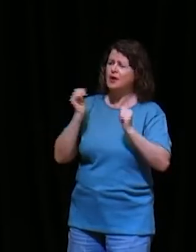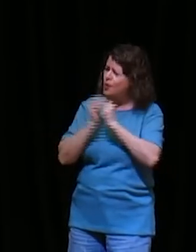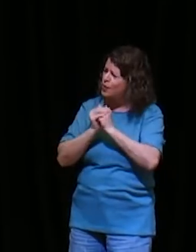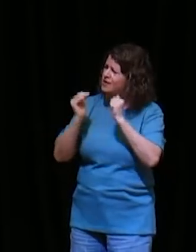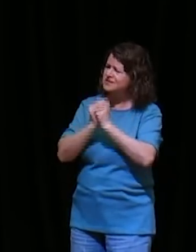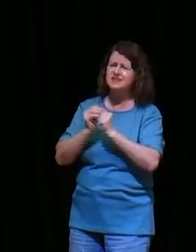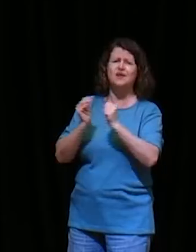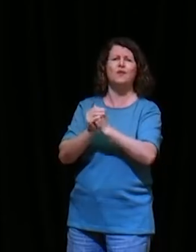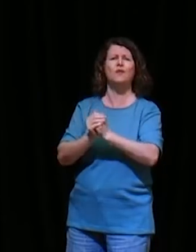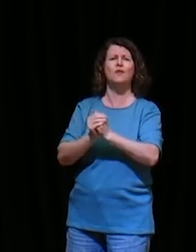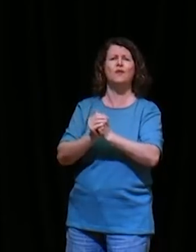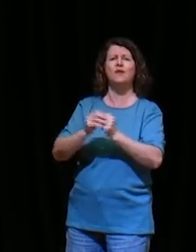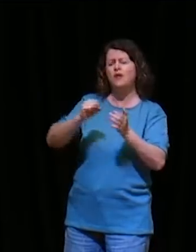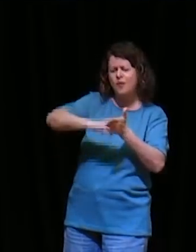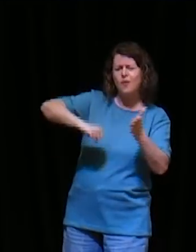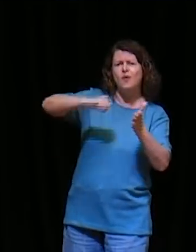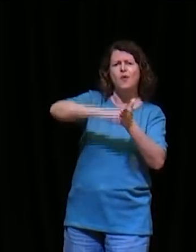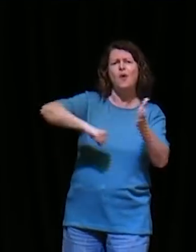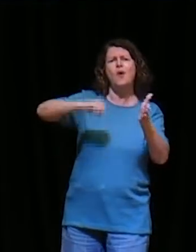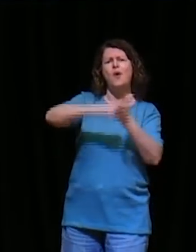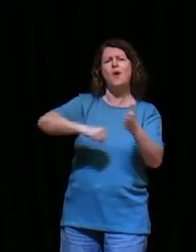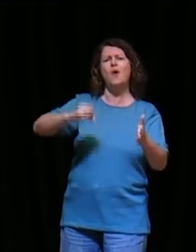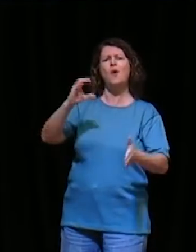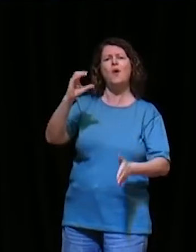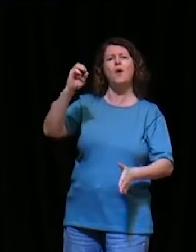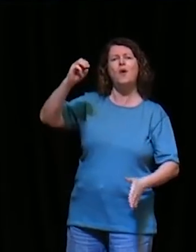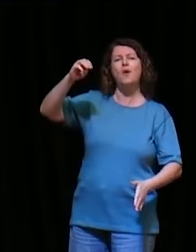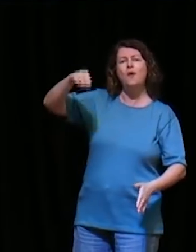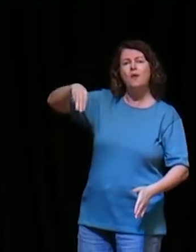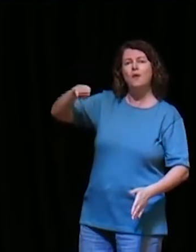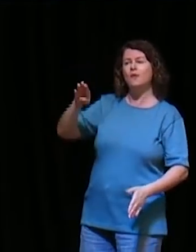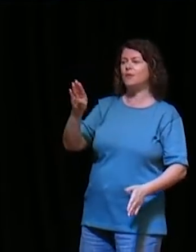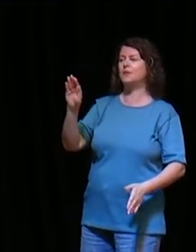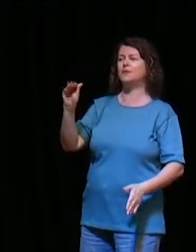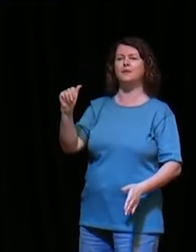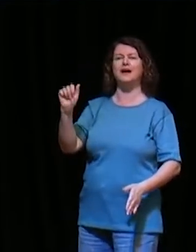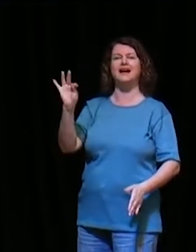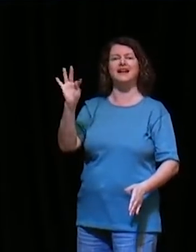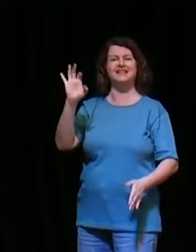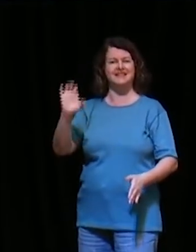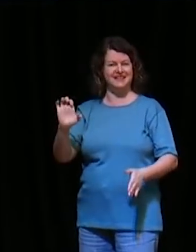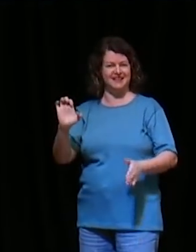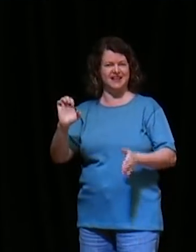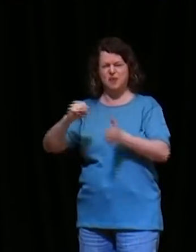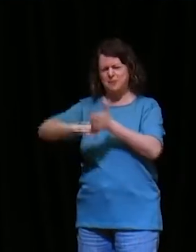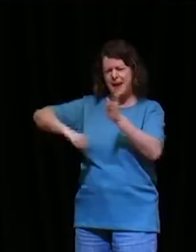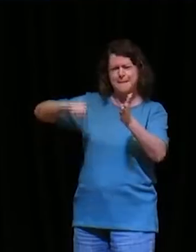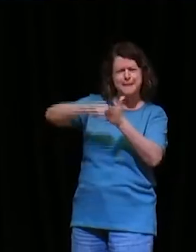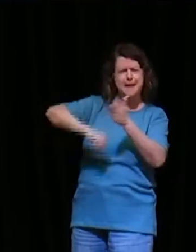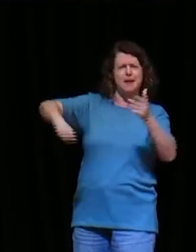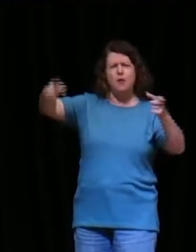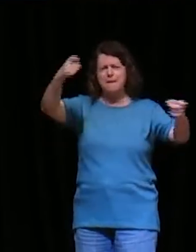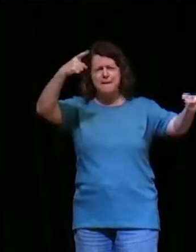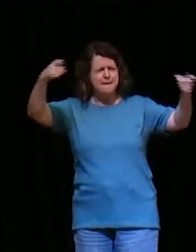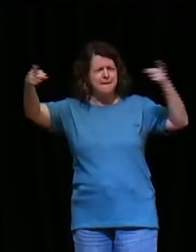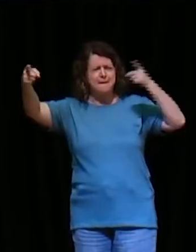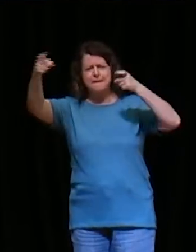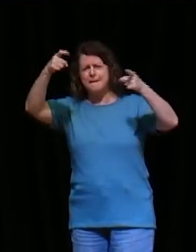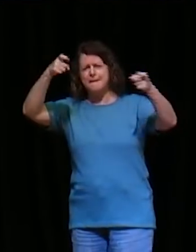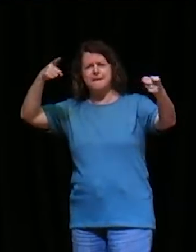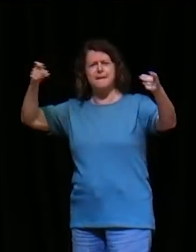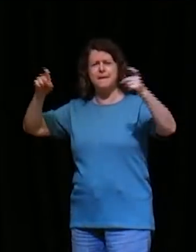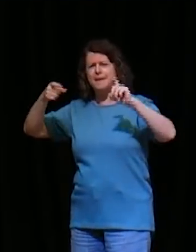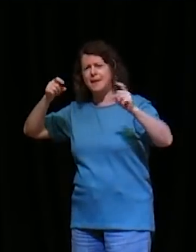combate, o próprio Jeremias, ele vai dizer, no capítulo 20, verso 11, mas o Senhor é comigo, como guerreiro valente,